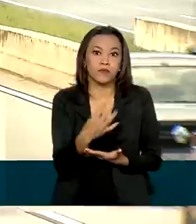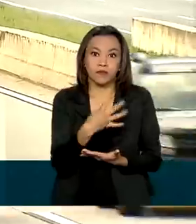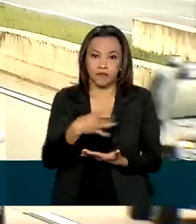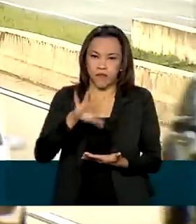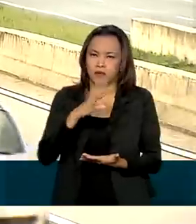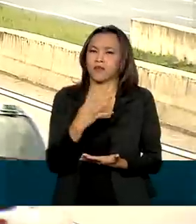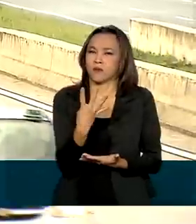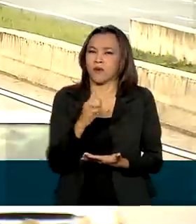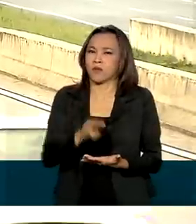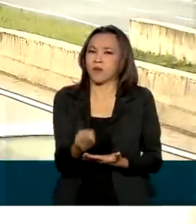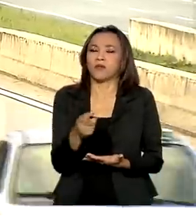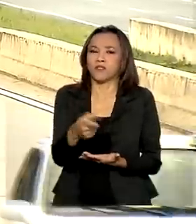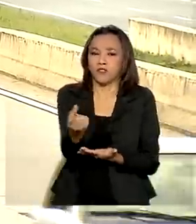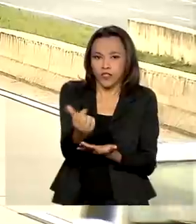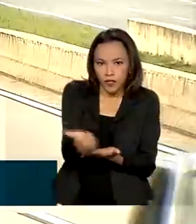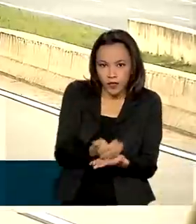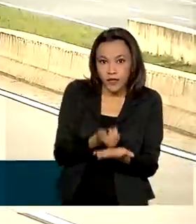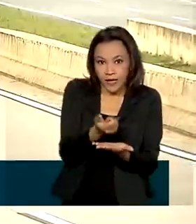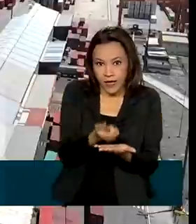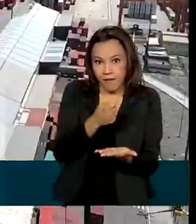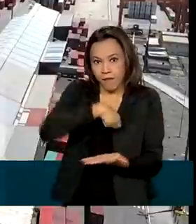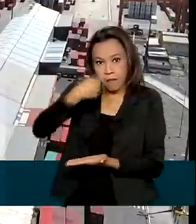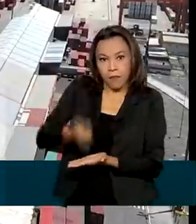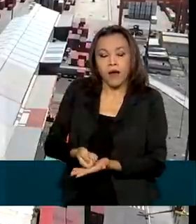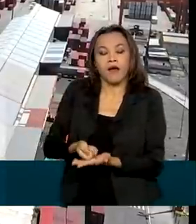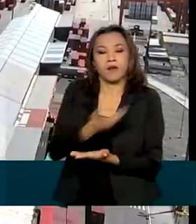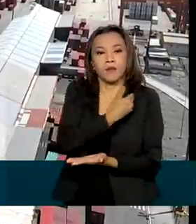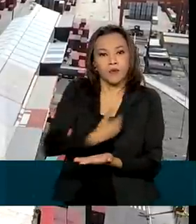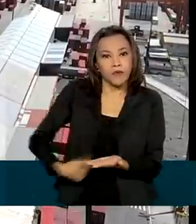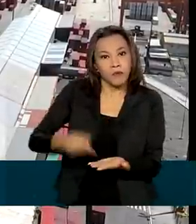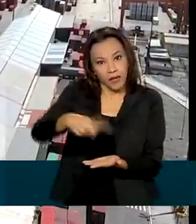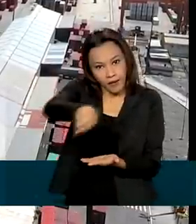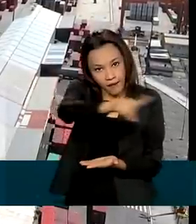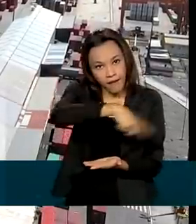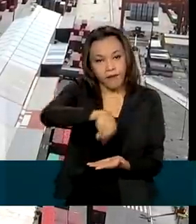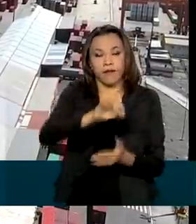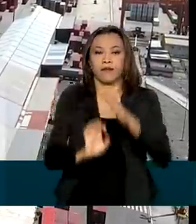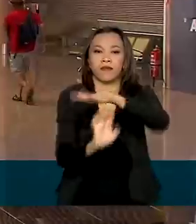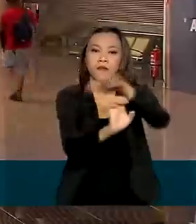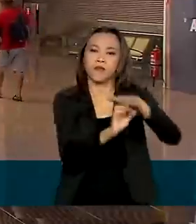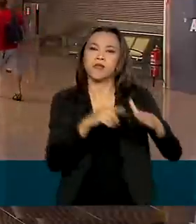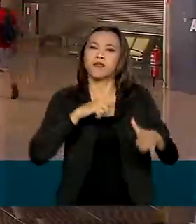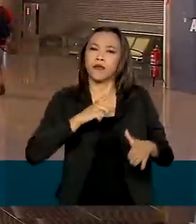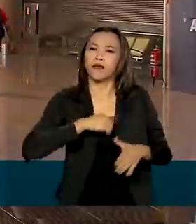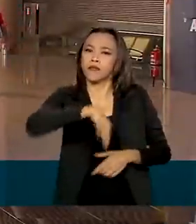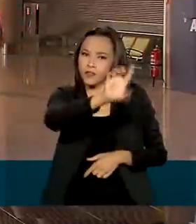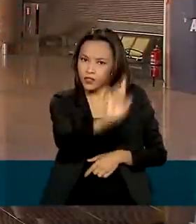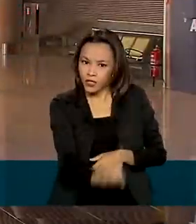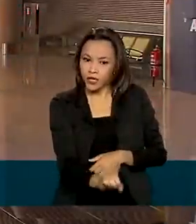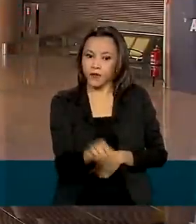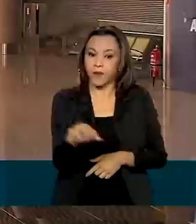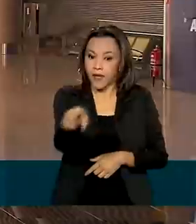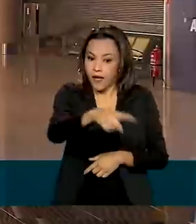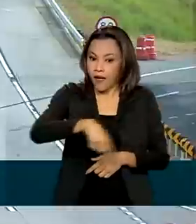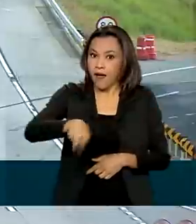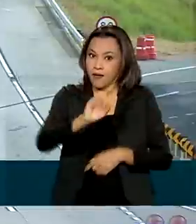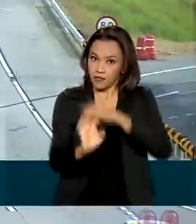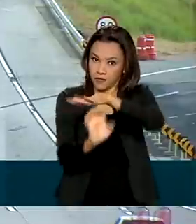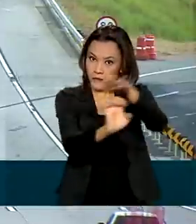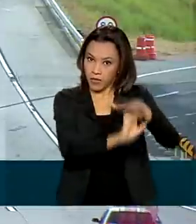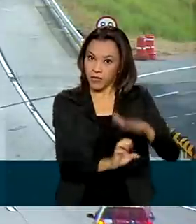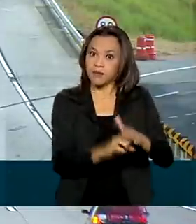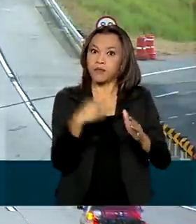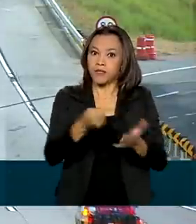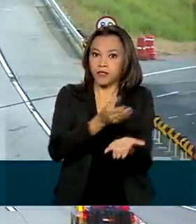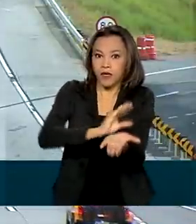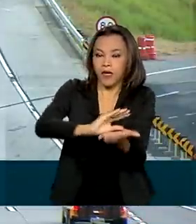empresas, que é o valor pago aos cofres públicos para as empresas terem direito às concessões. As companhias vão ter que investir R